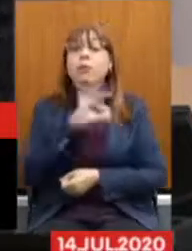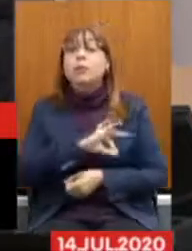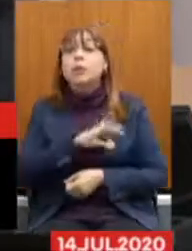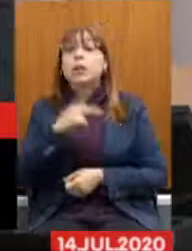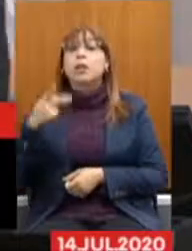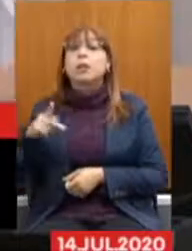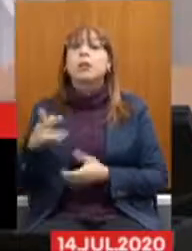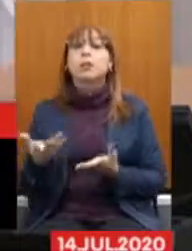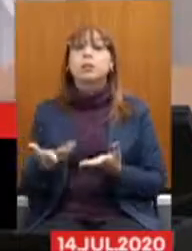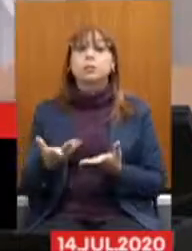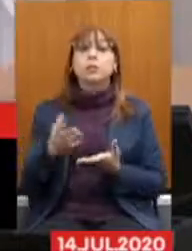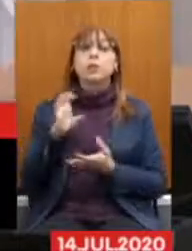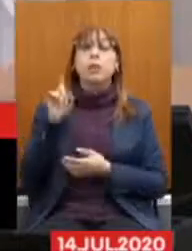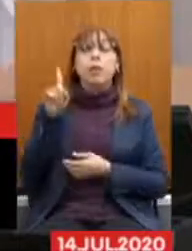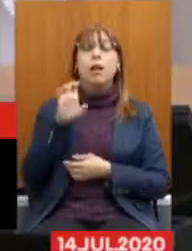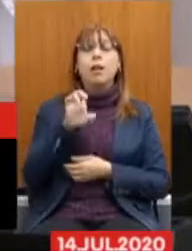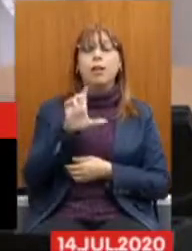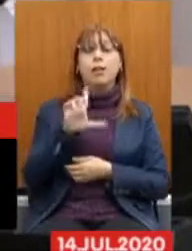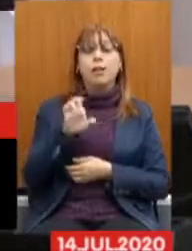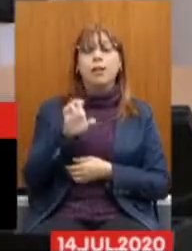servidor que trabalha na Eletrozema.